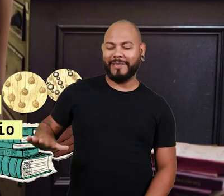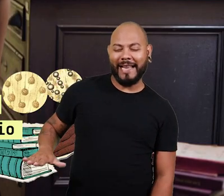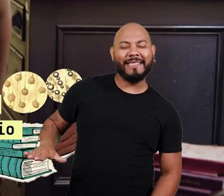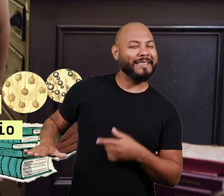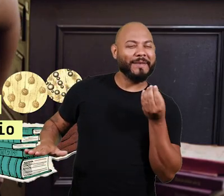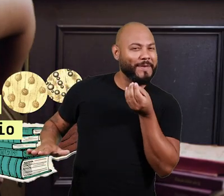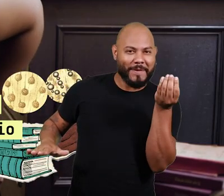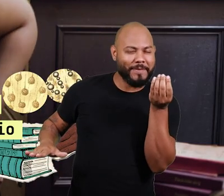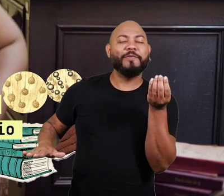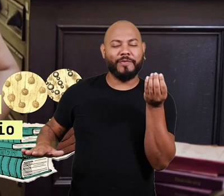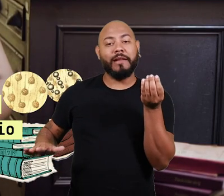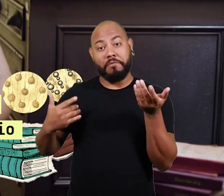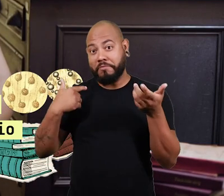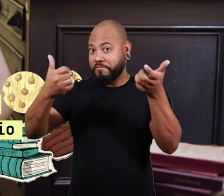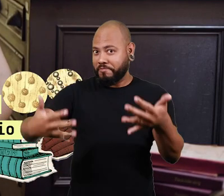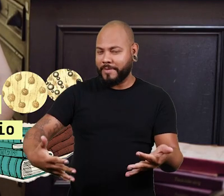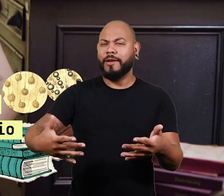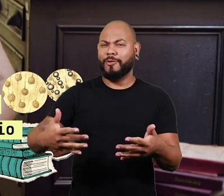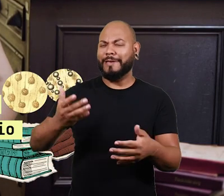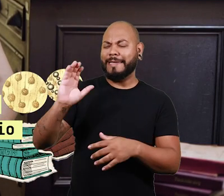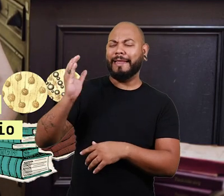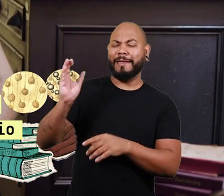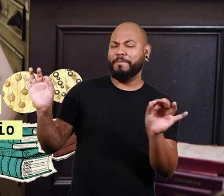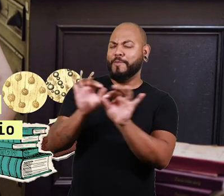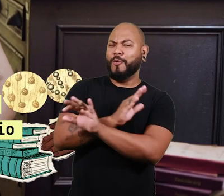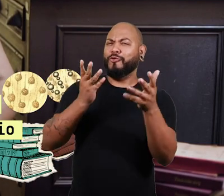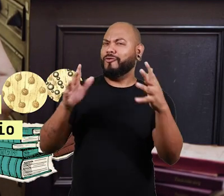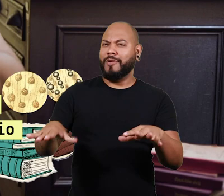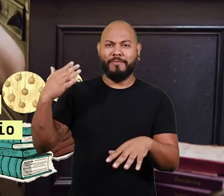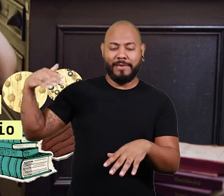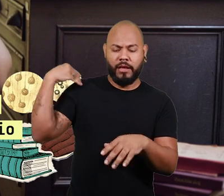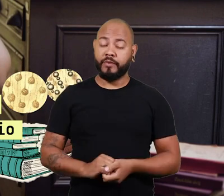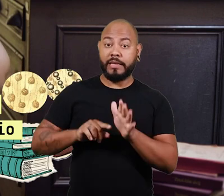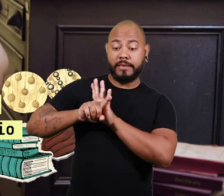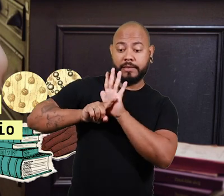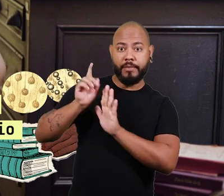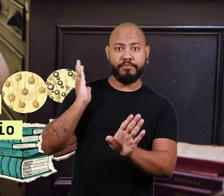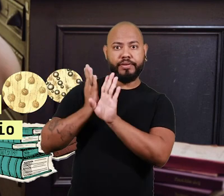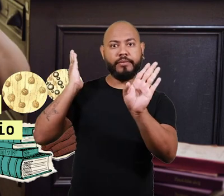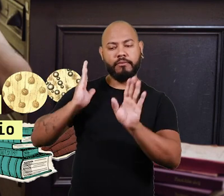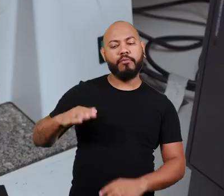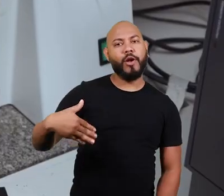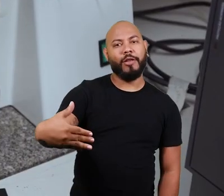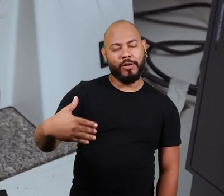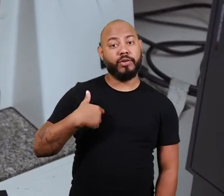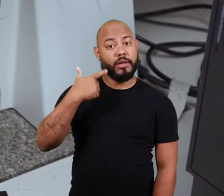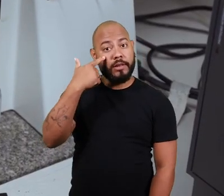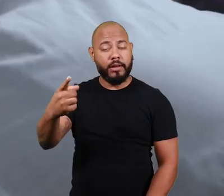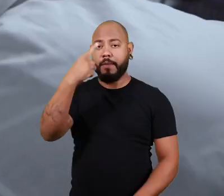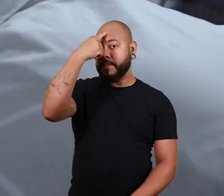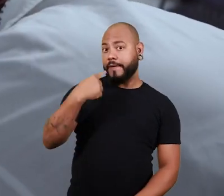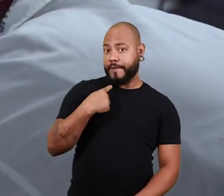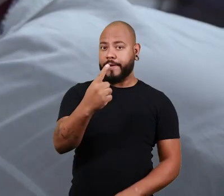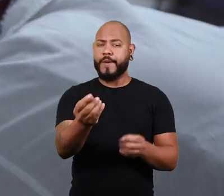Posso começar, assim, da Luciana Criança? Porque eu sei que eu sou cientista desde que eu era pequena. O nosso exame é prognóstico, então ele define o